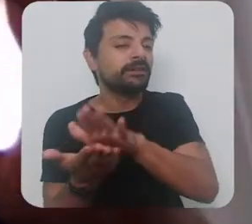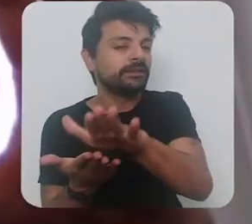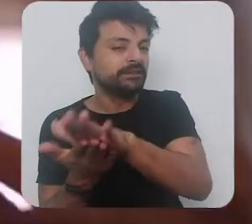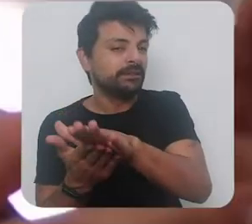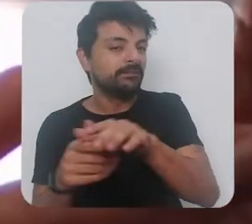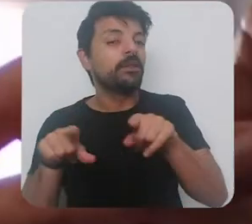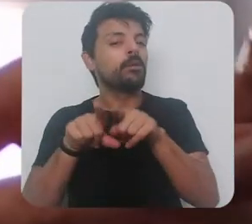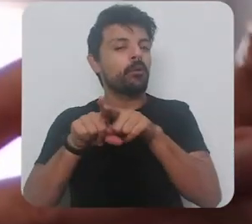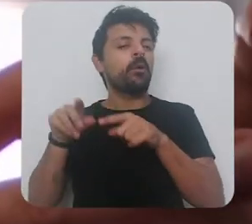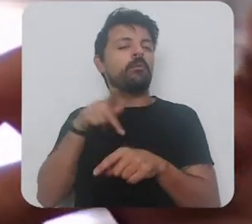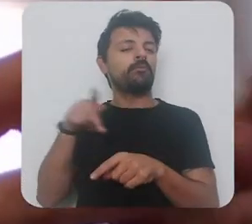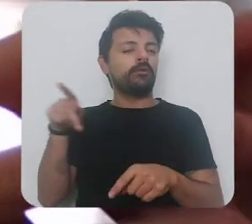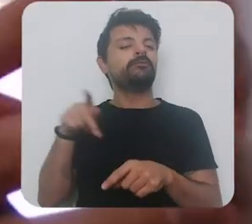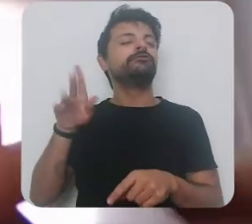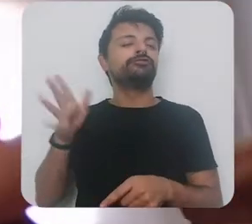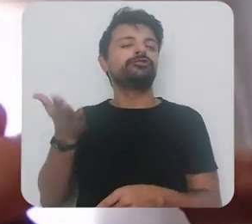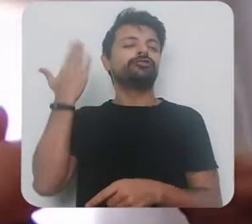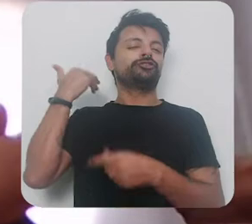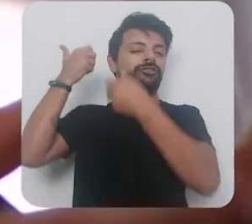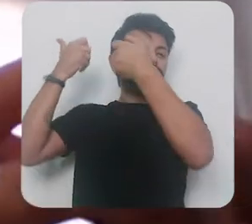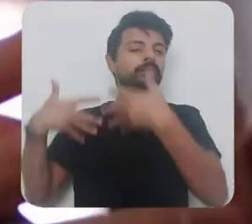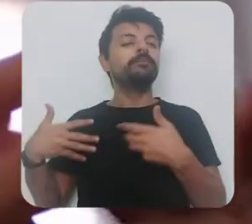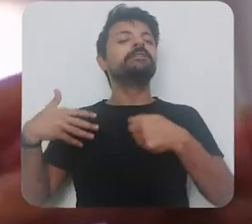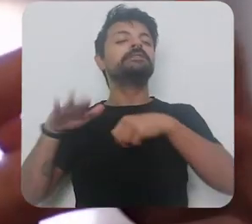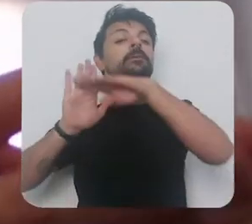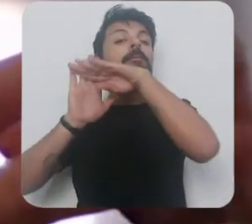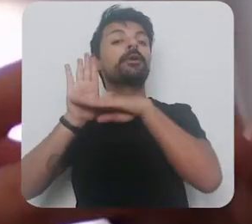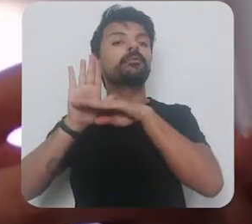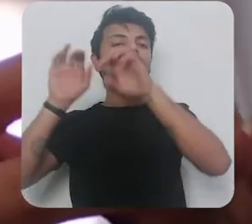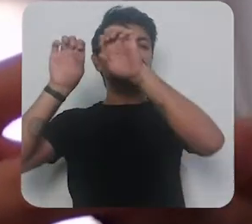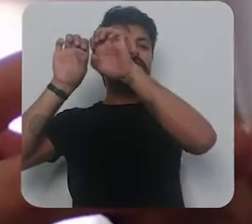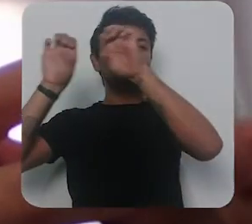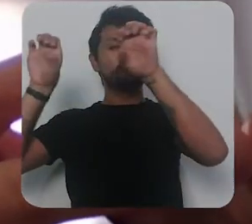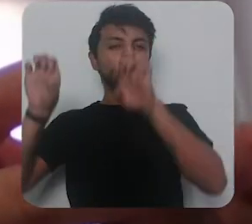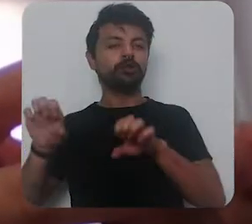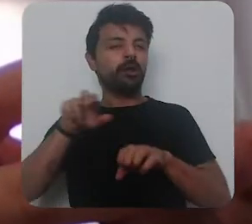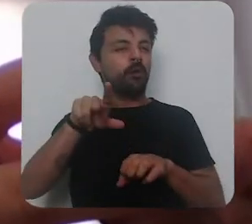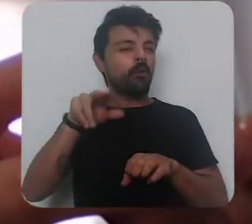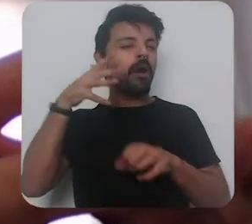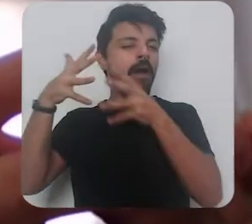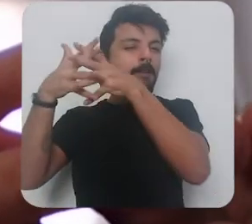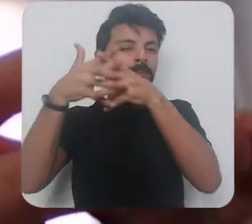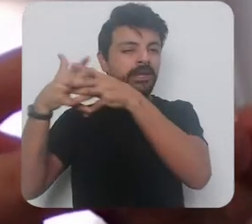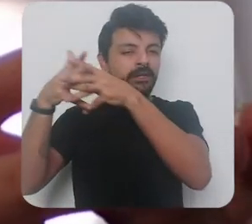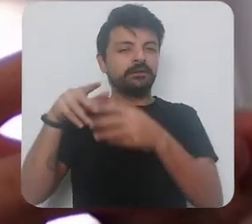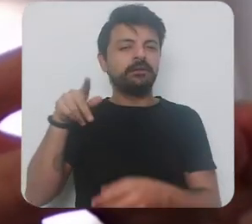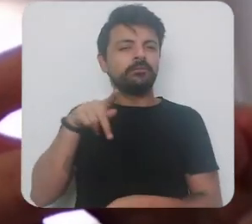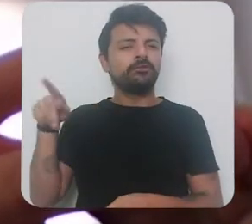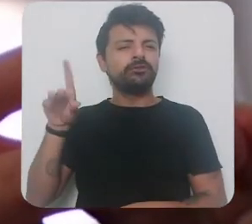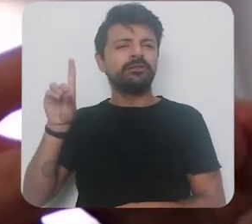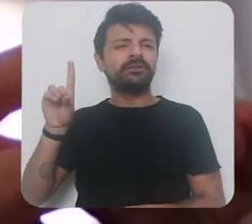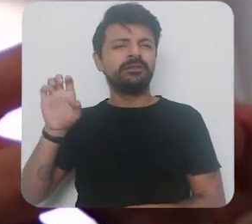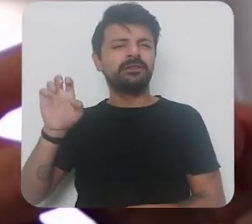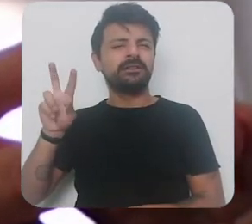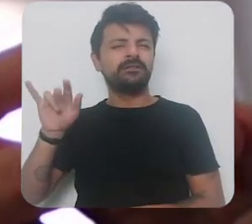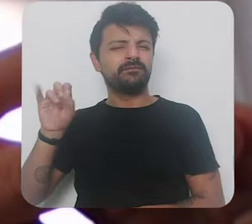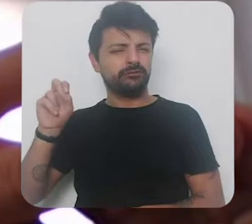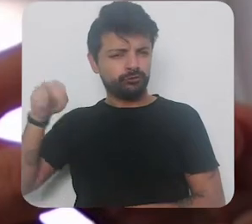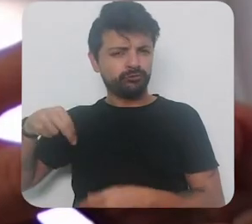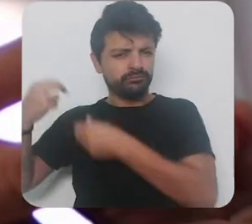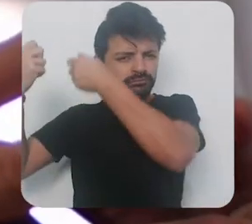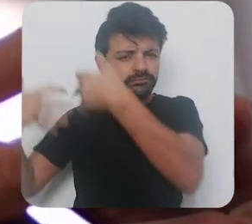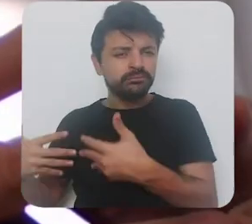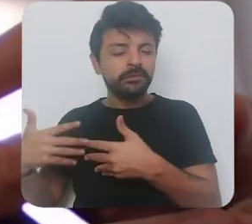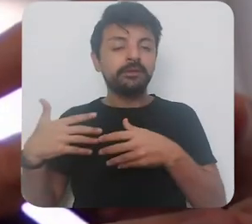houve um programa de investimentos em infraestrutura no caso da economia americana e no caso do